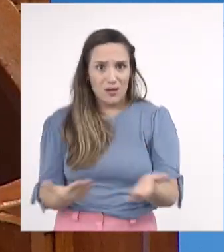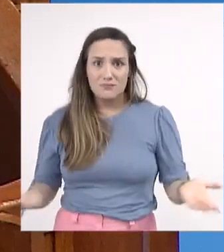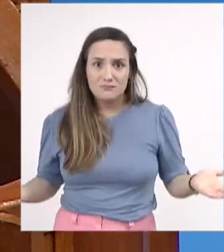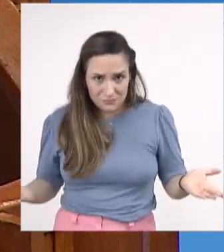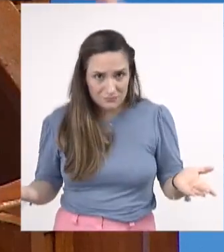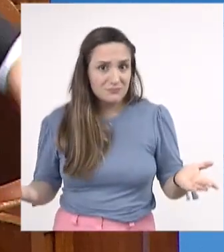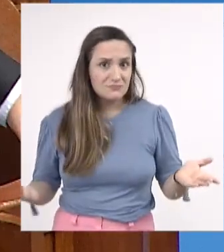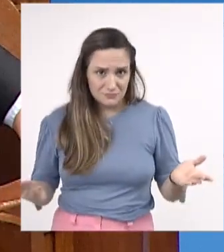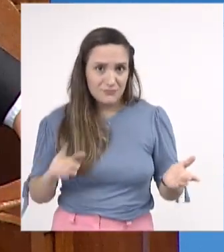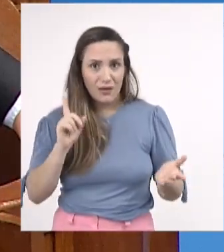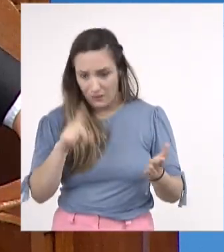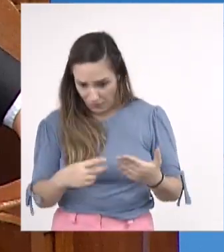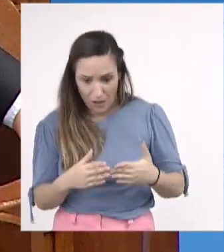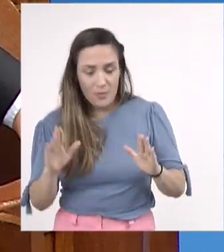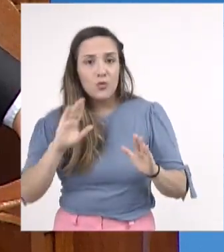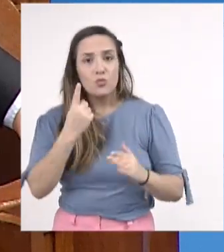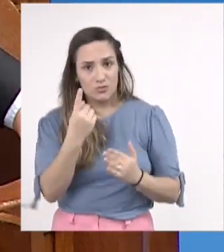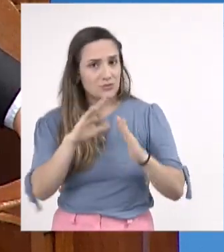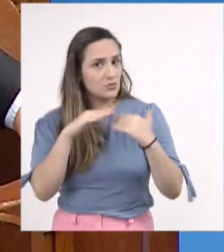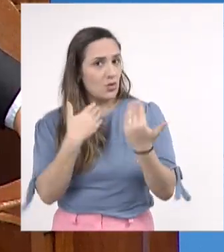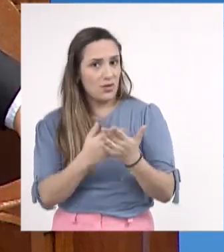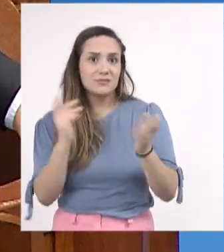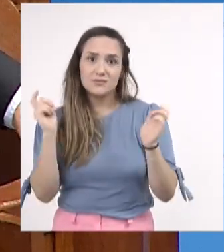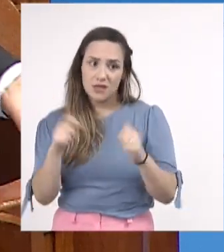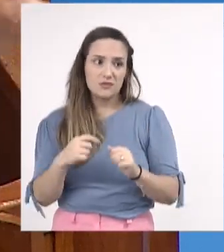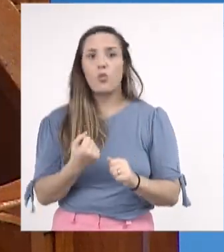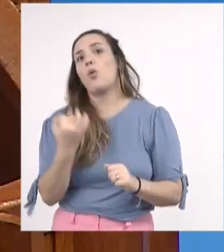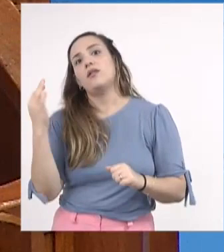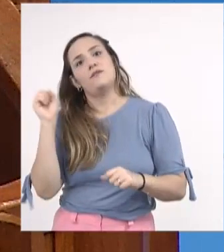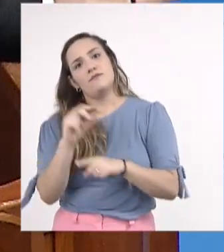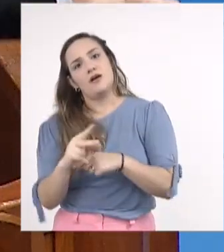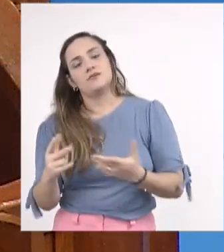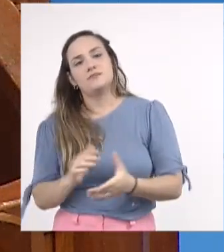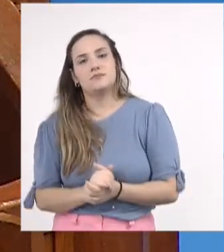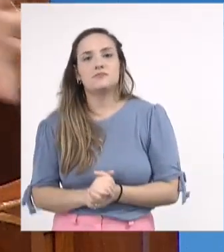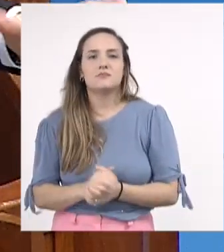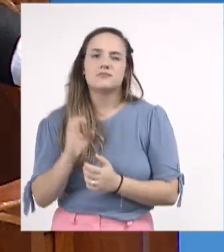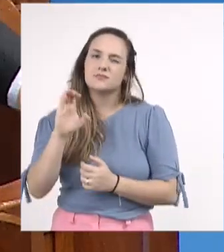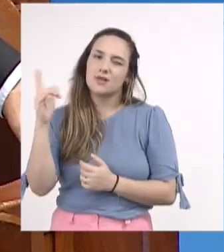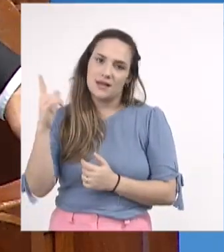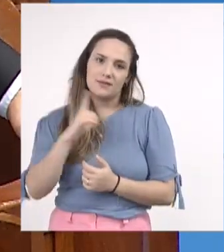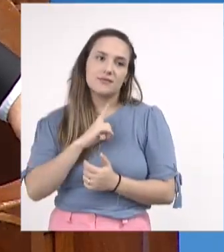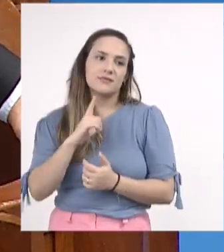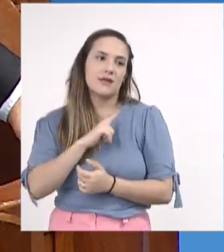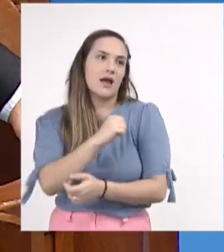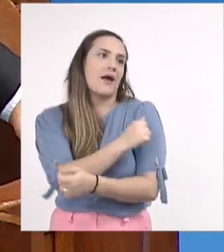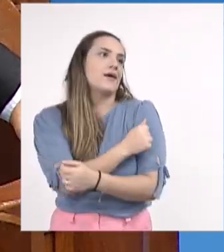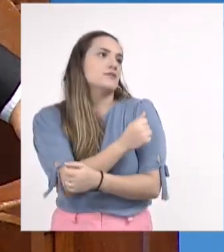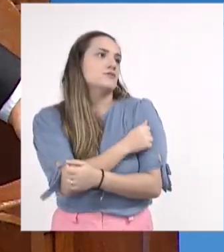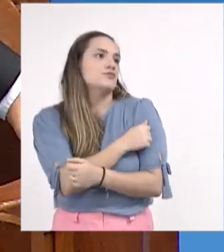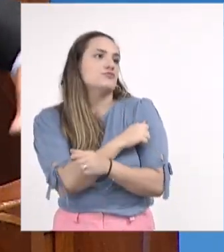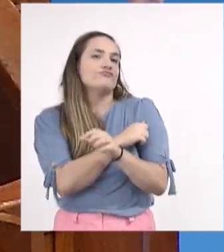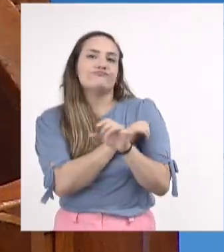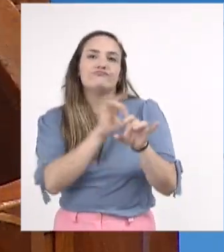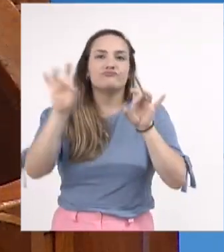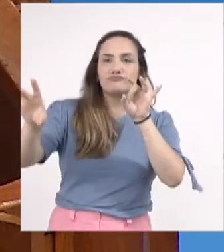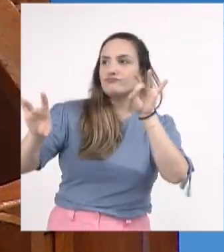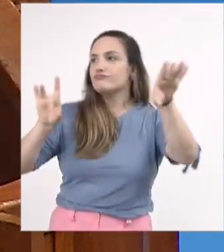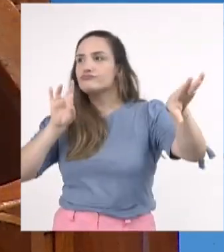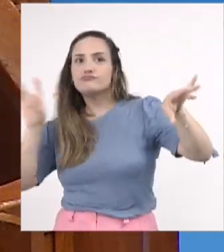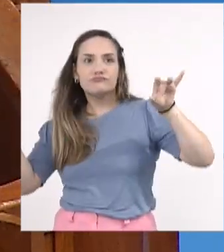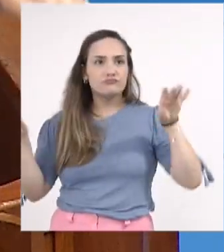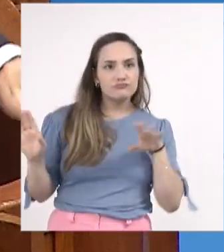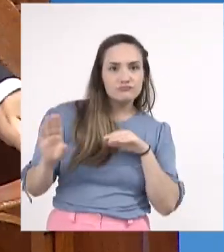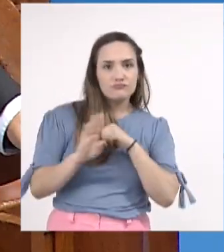praticamente uma escola. É claro que esses alunos estão distribuídos pela cidade, um